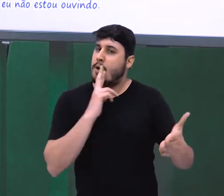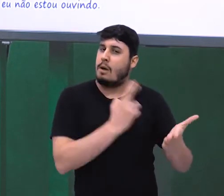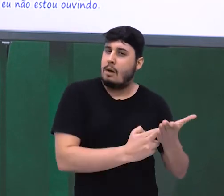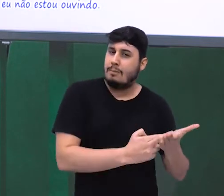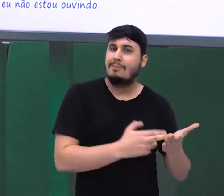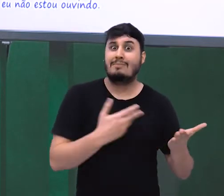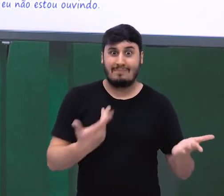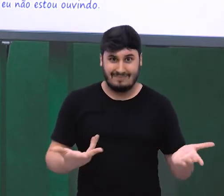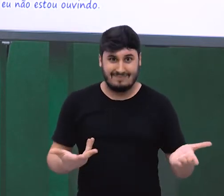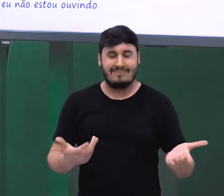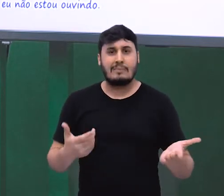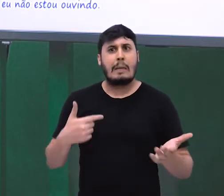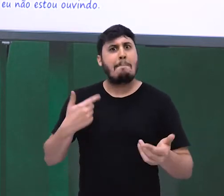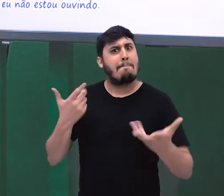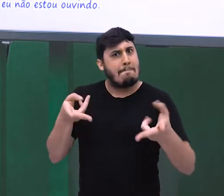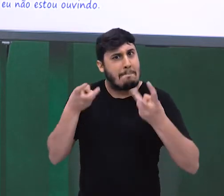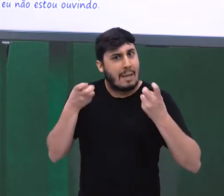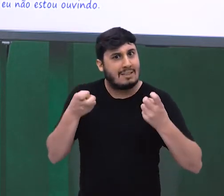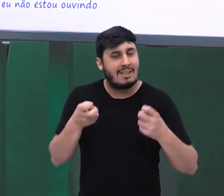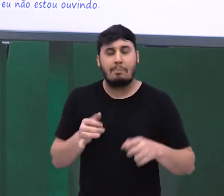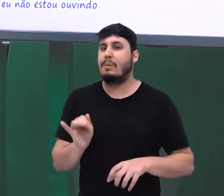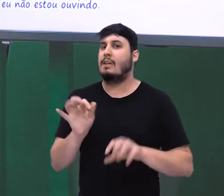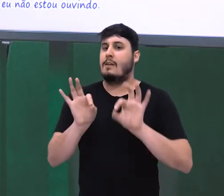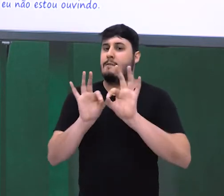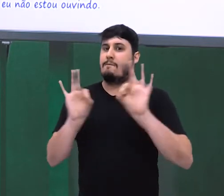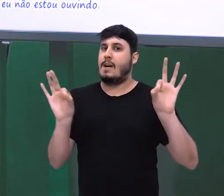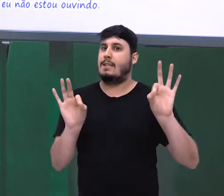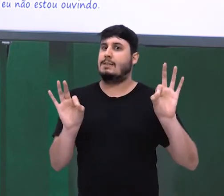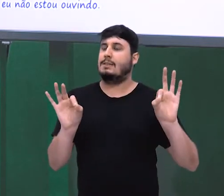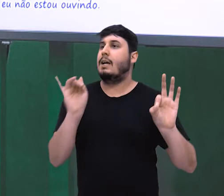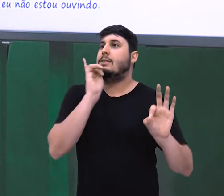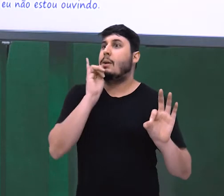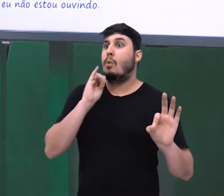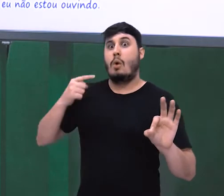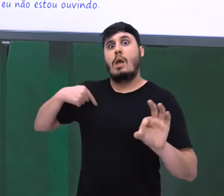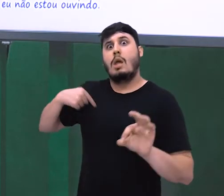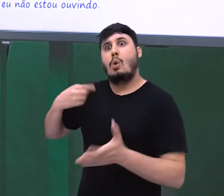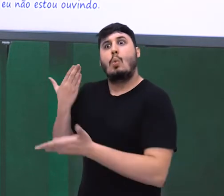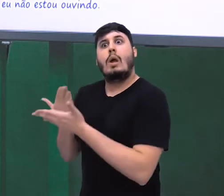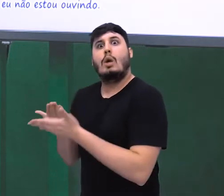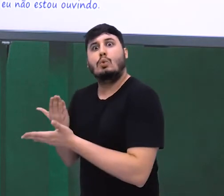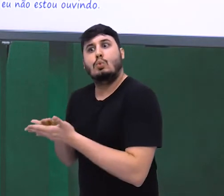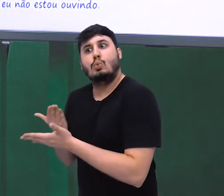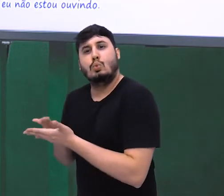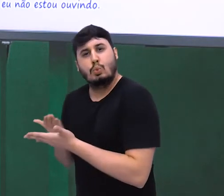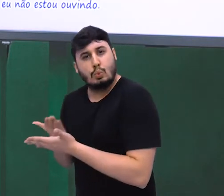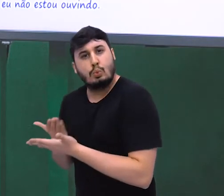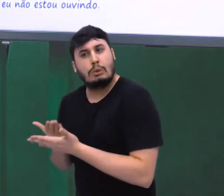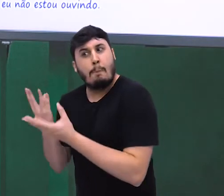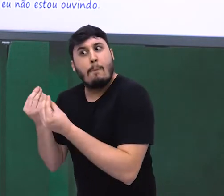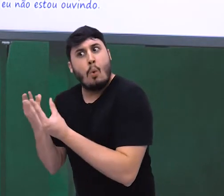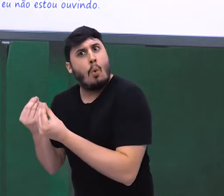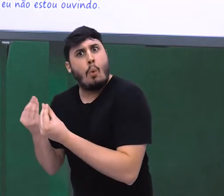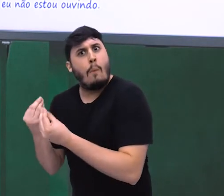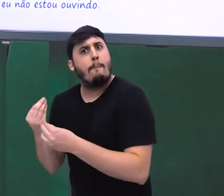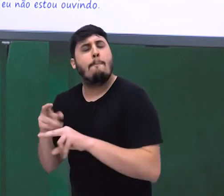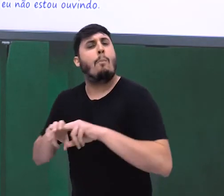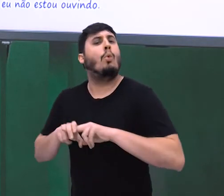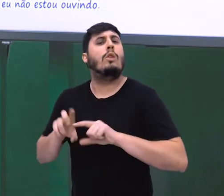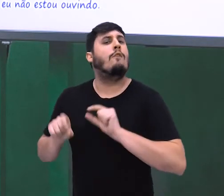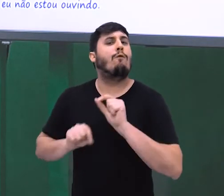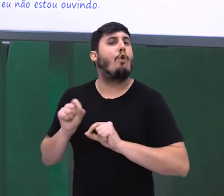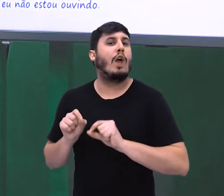precisava fazer uma prova, está explicando o motivo, a razão pela qual a ação da primeira oração